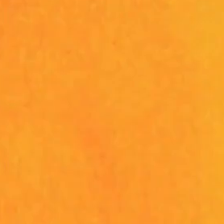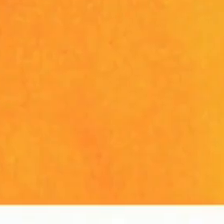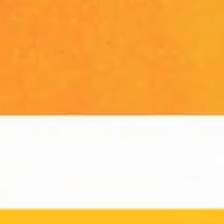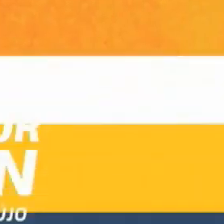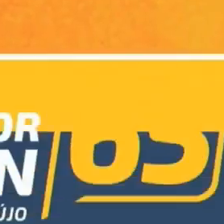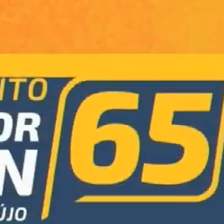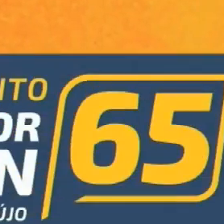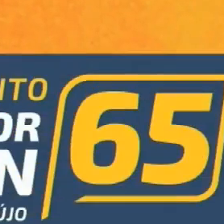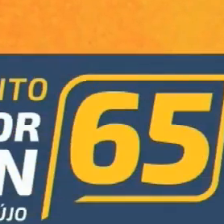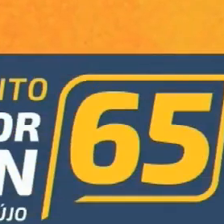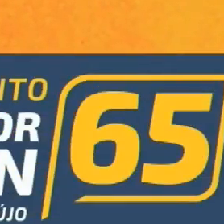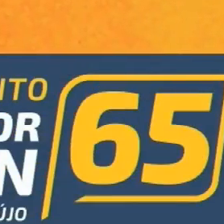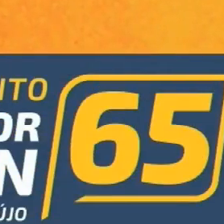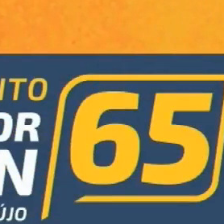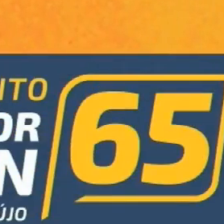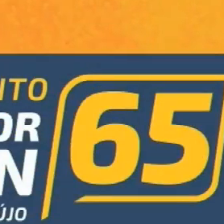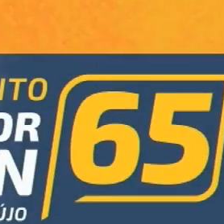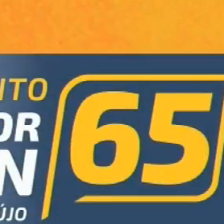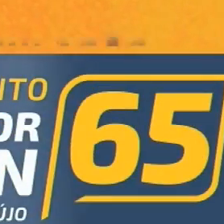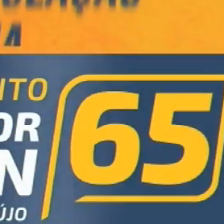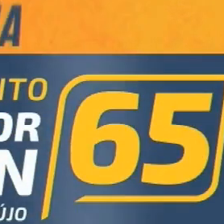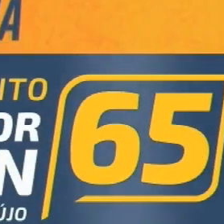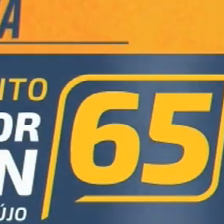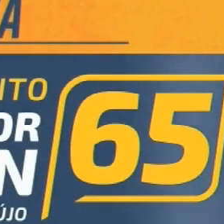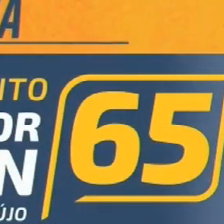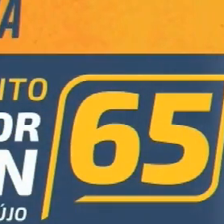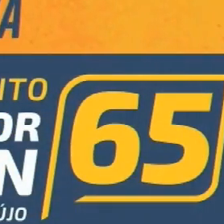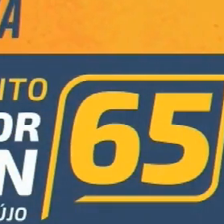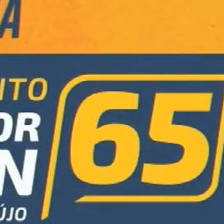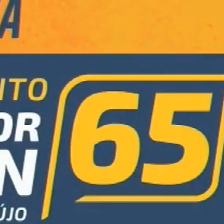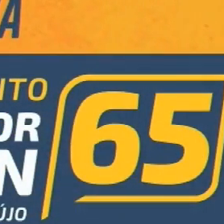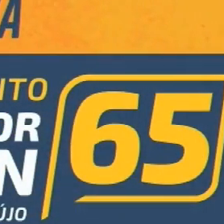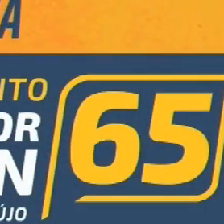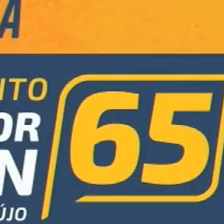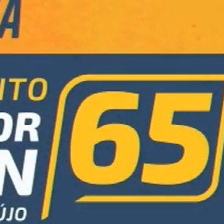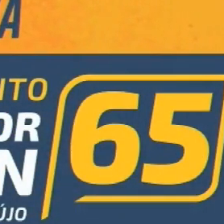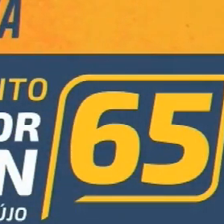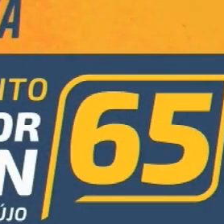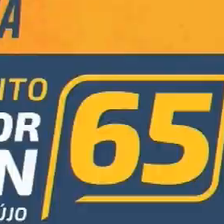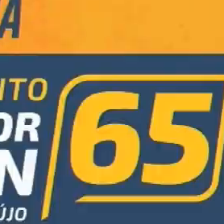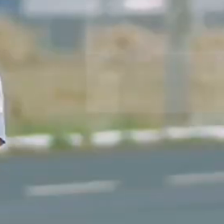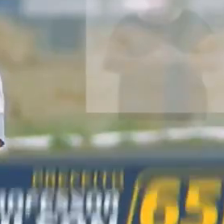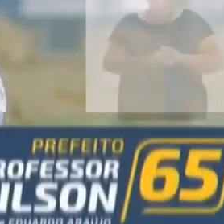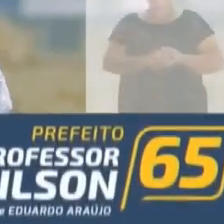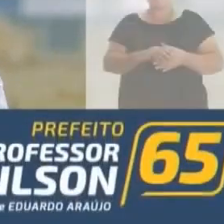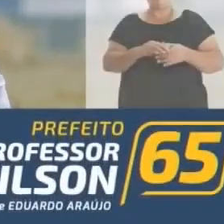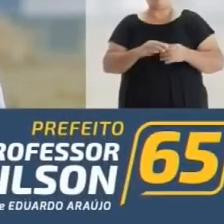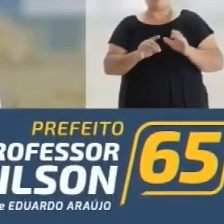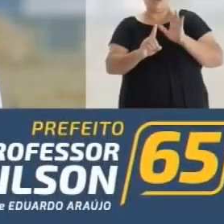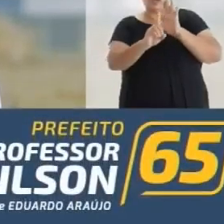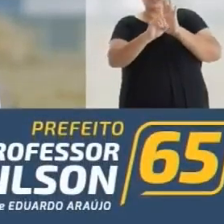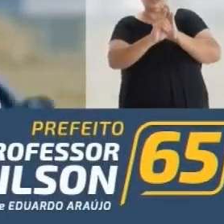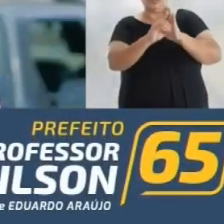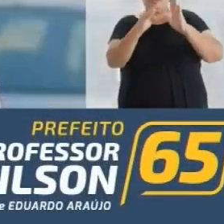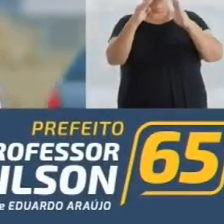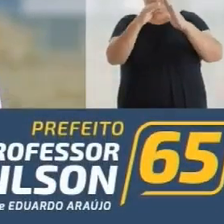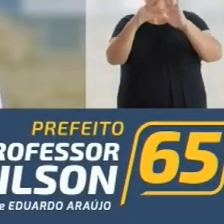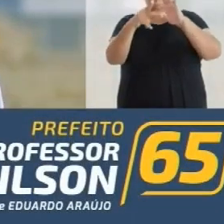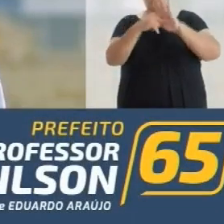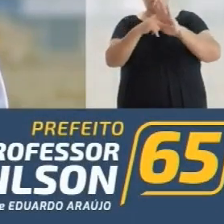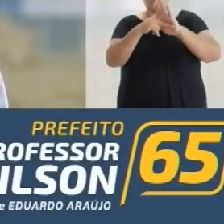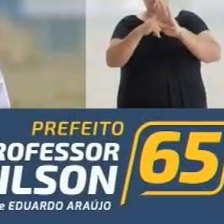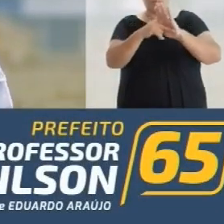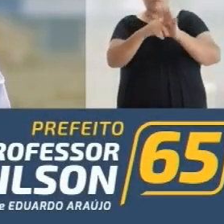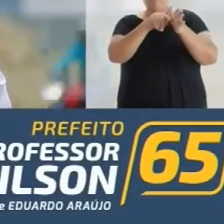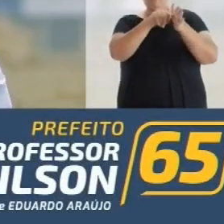Acredite no Movimento 65, Moradia e Especulação Imobiliária Em defesa do direito à moradia